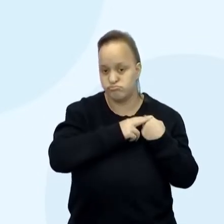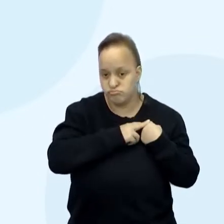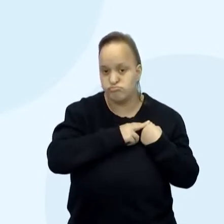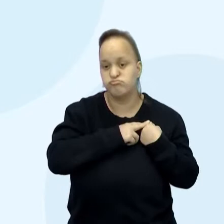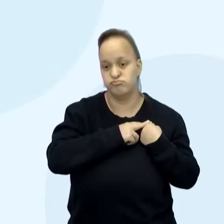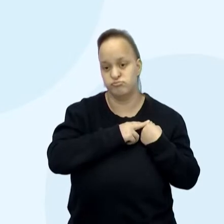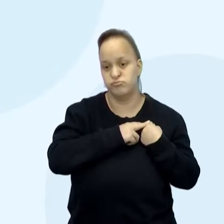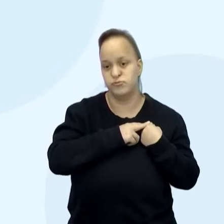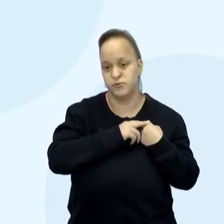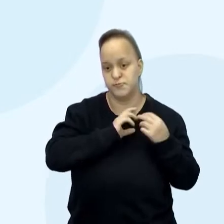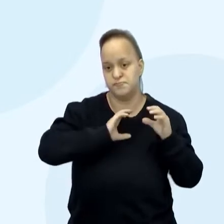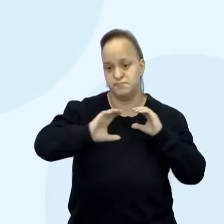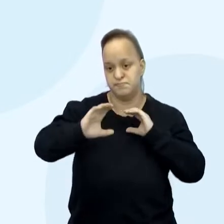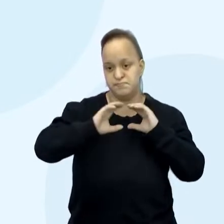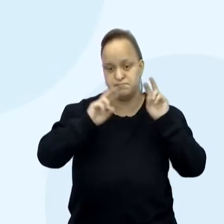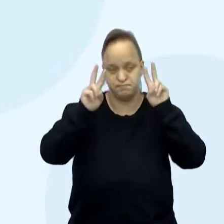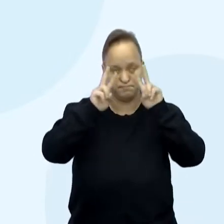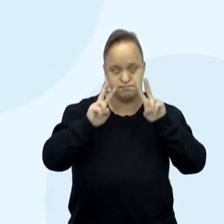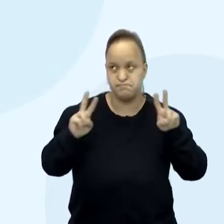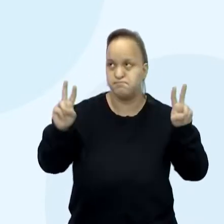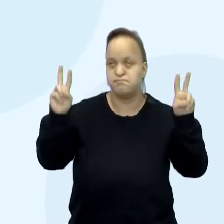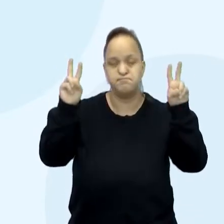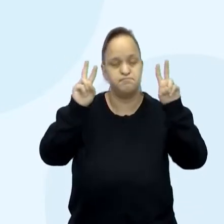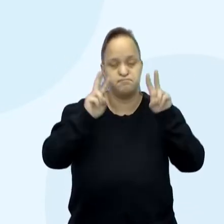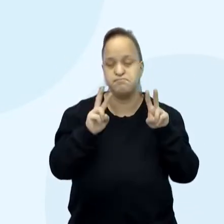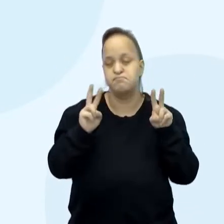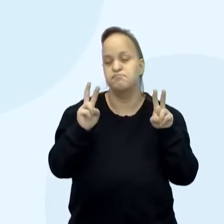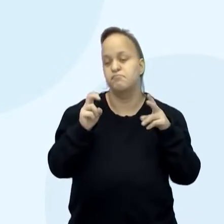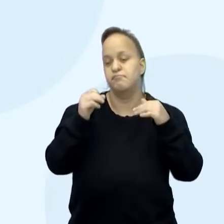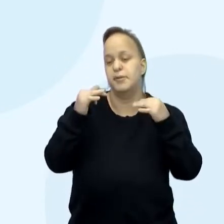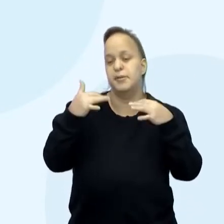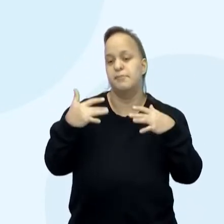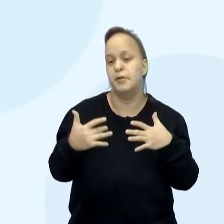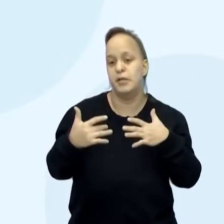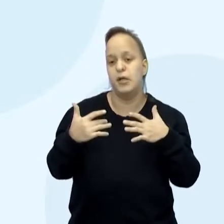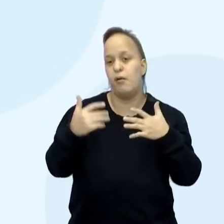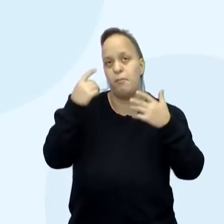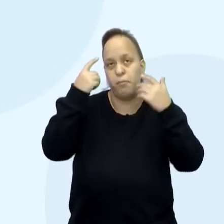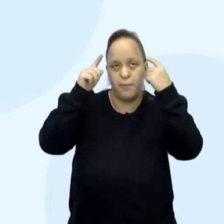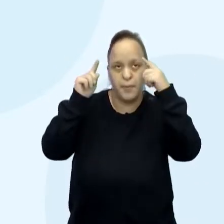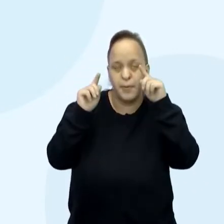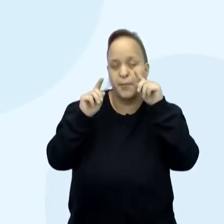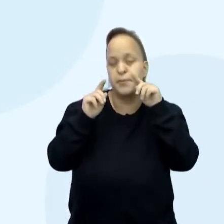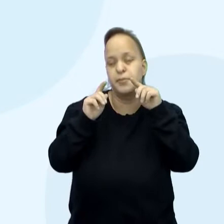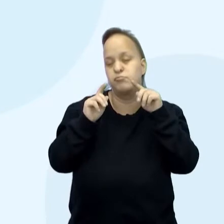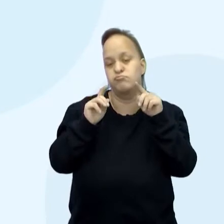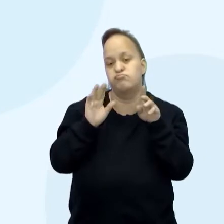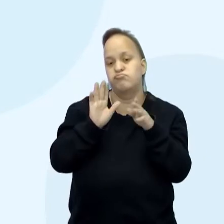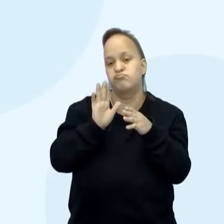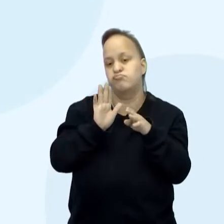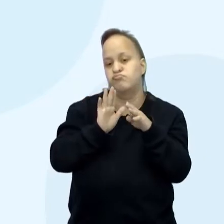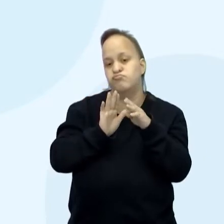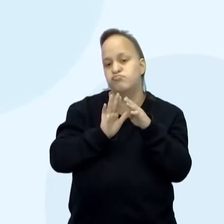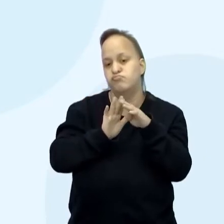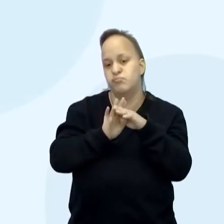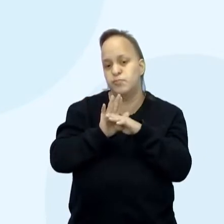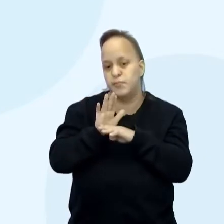comunicar visualmente um conceito, uma ideia, por meio de técnicas